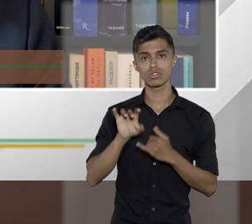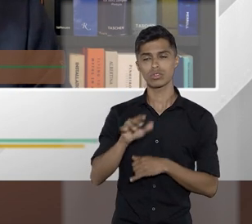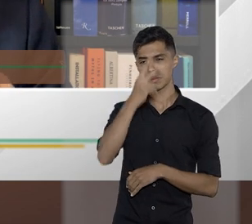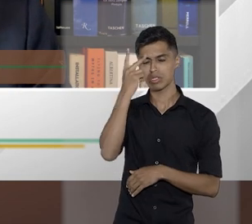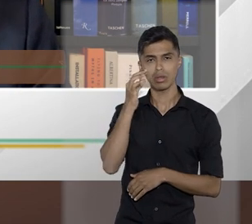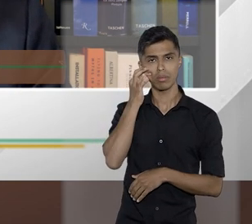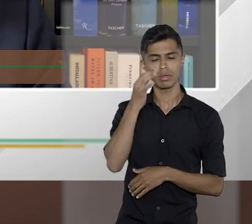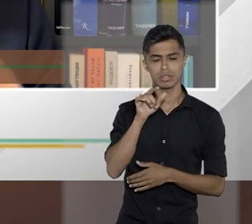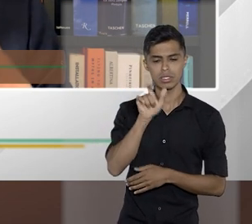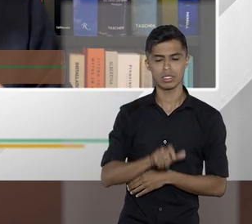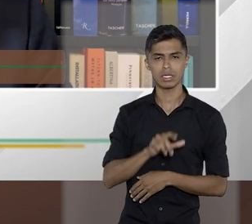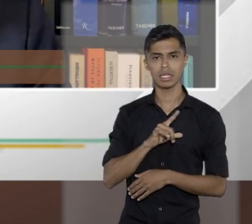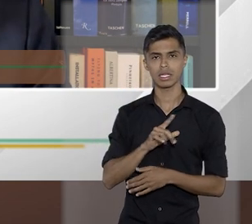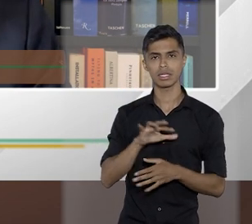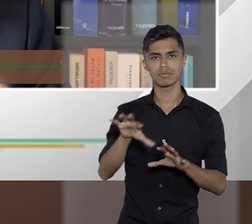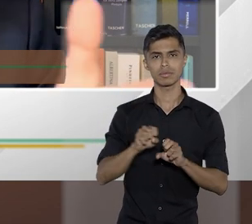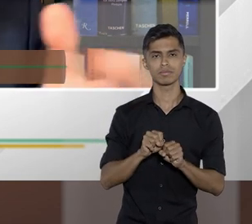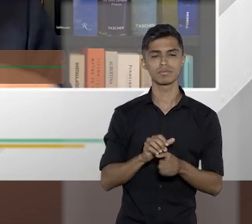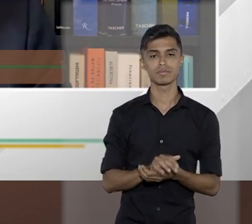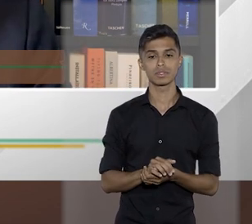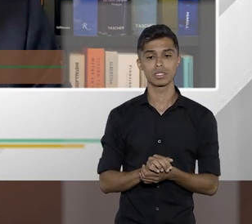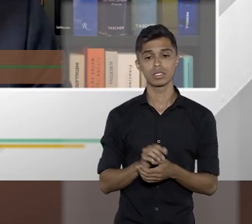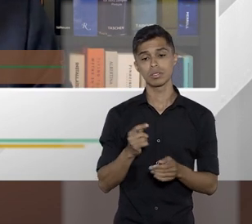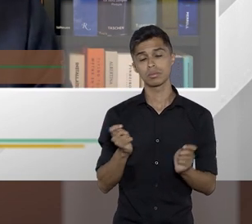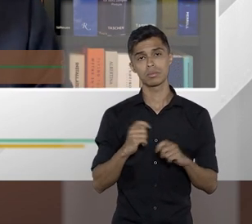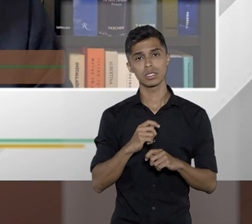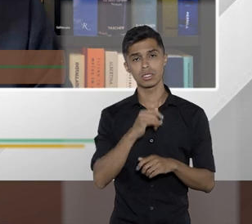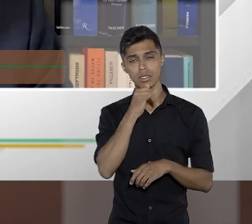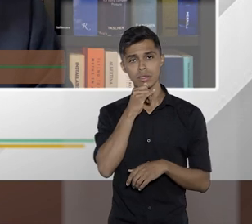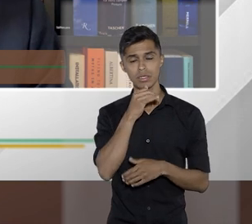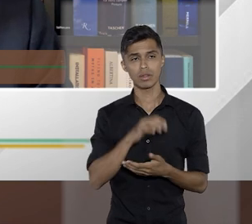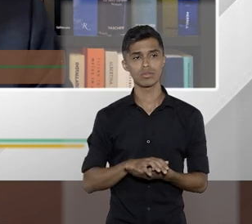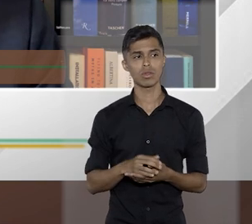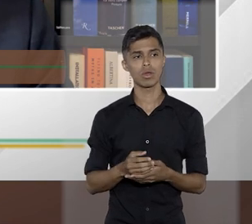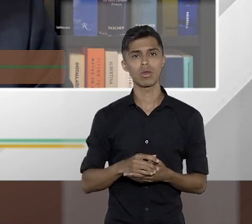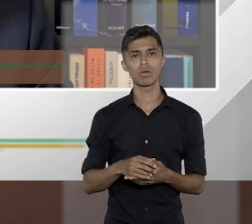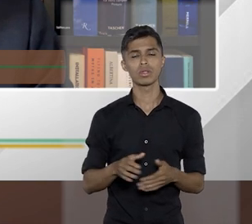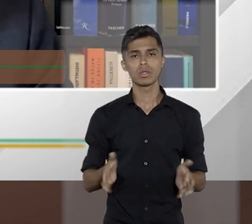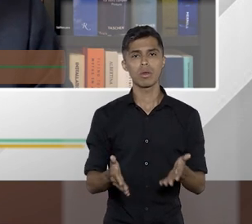fisco. Acho que um dos exemplos que a gente pode falar são os incentivos fiscais,